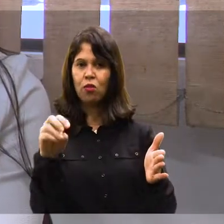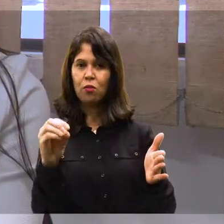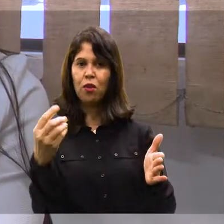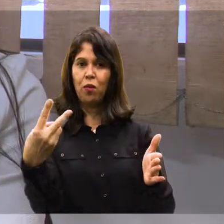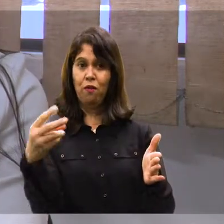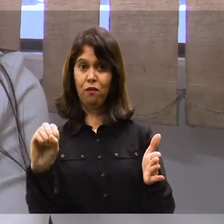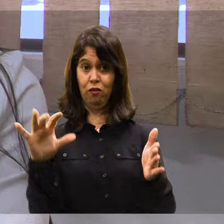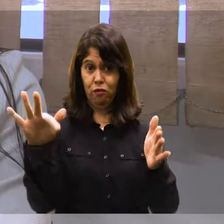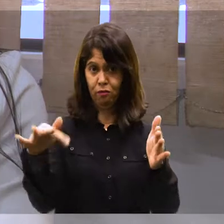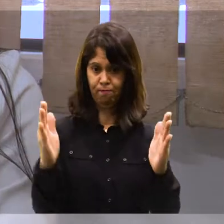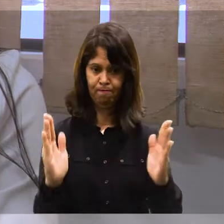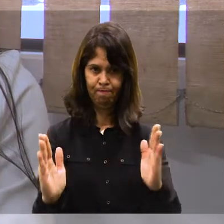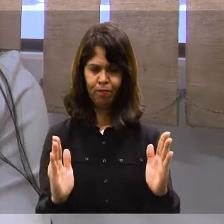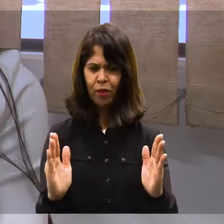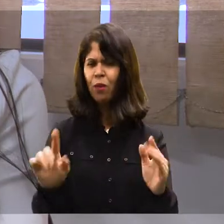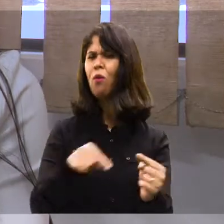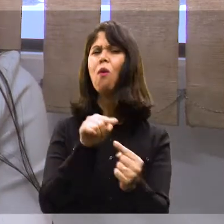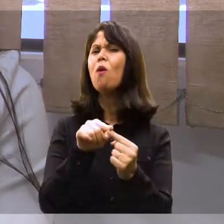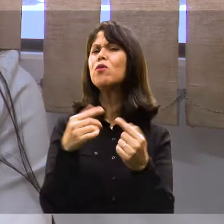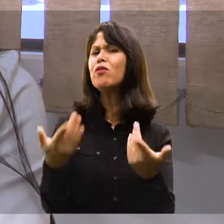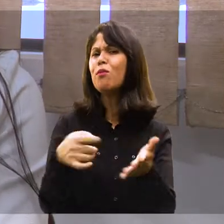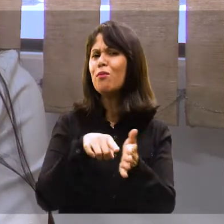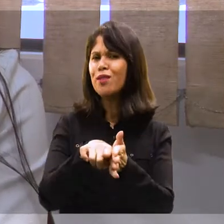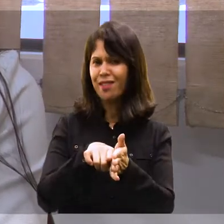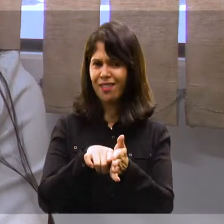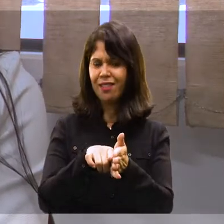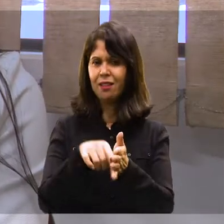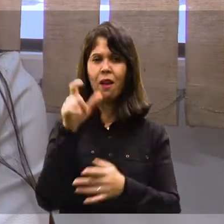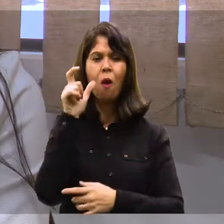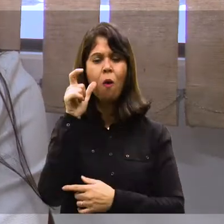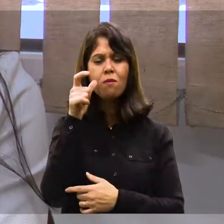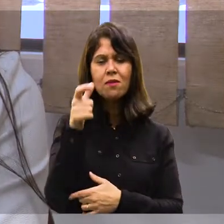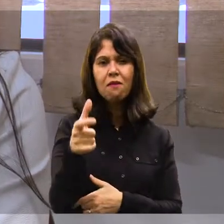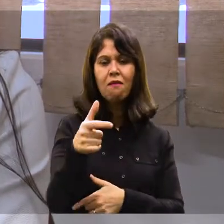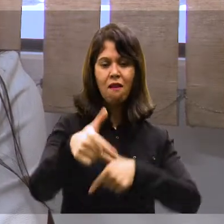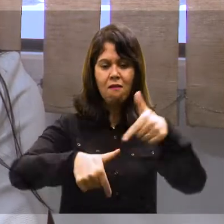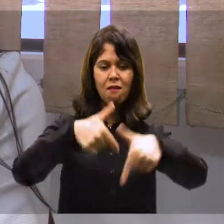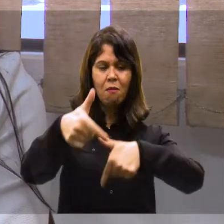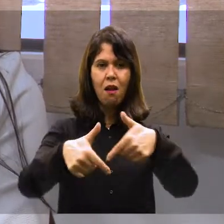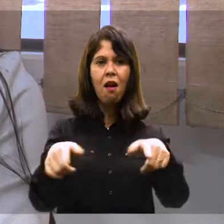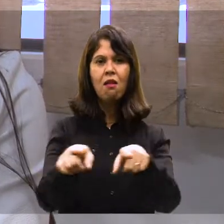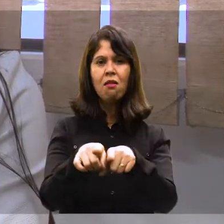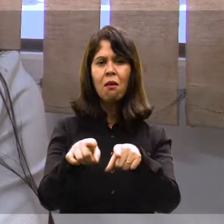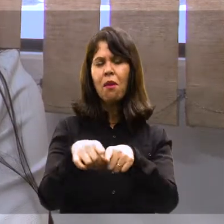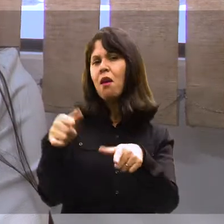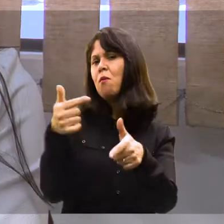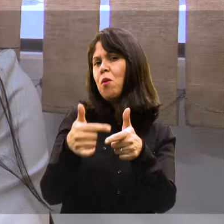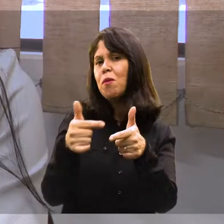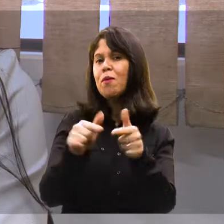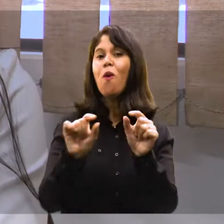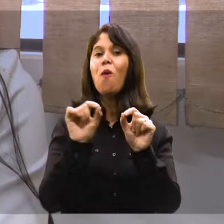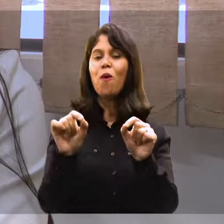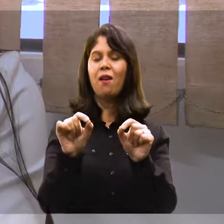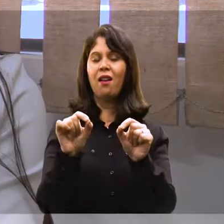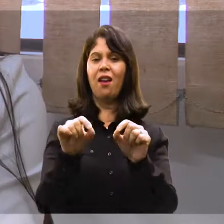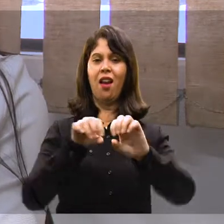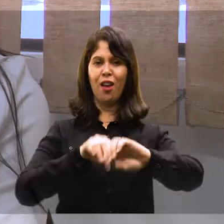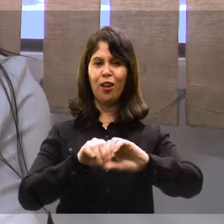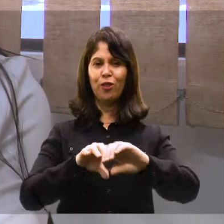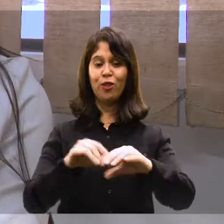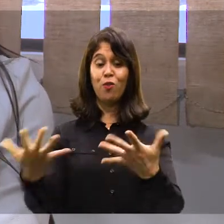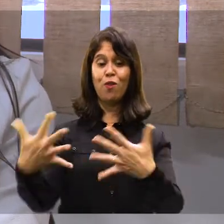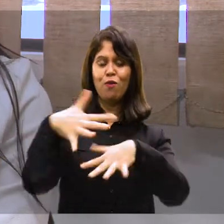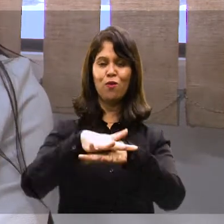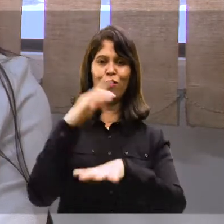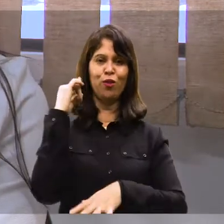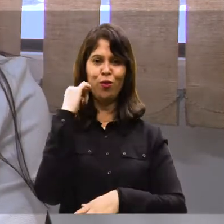2020. E essa pesquisa, o intuito dela é trabalhar, observar e problematizar as questões